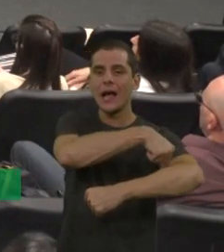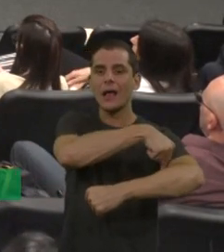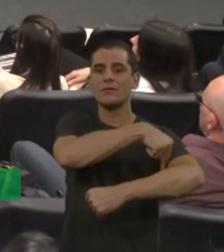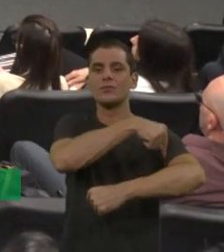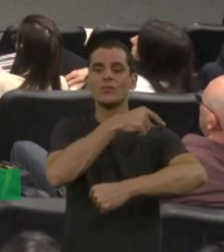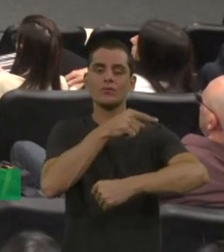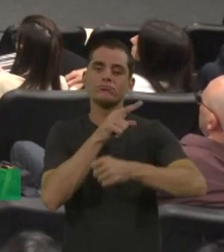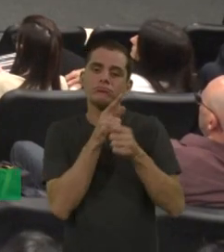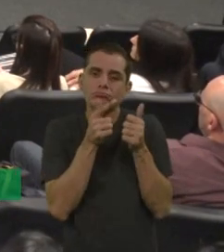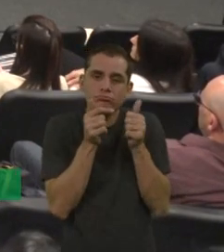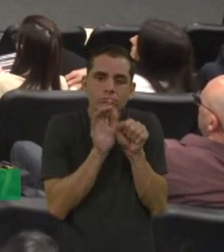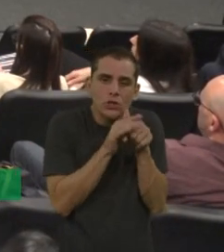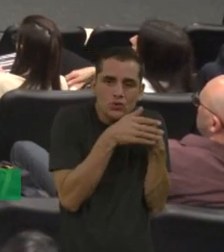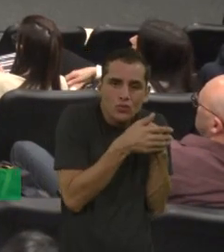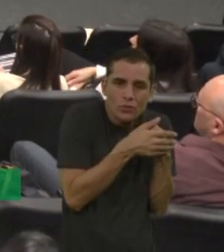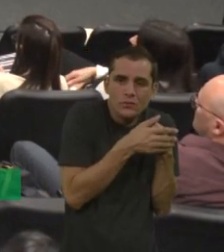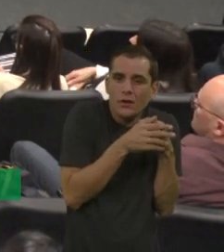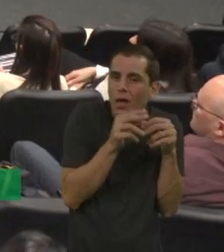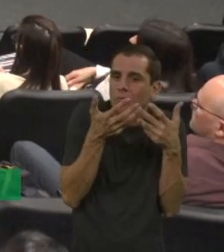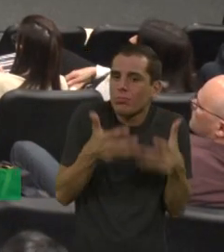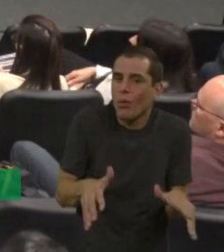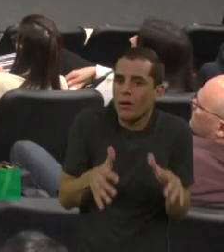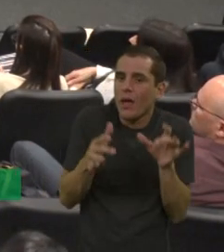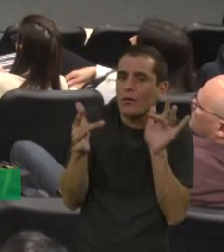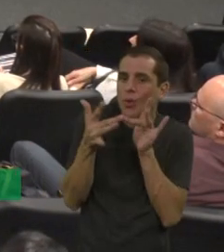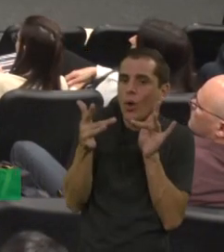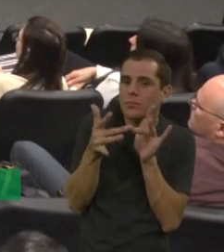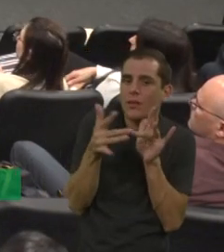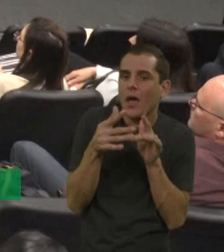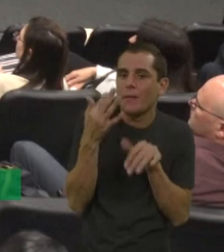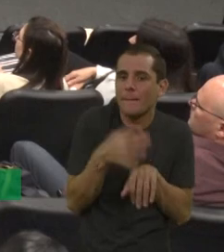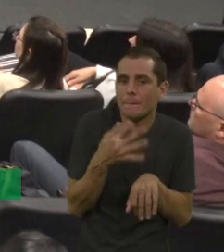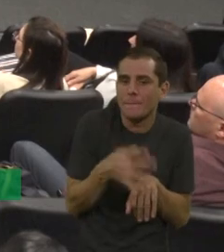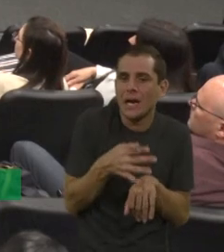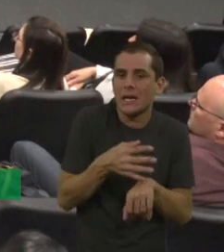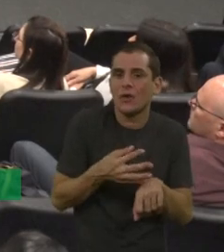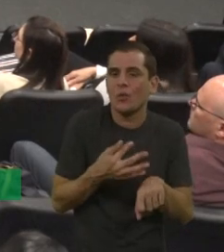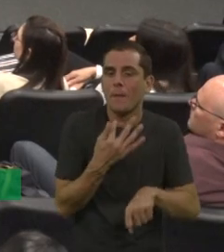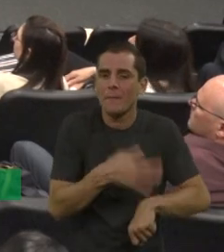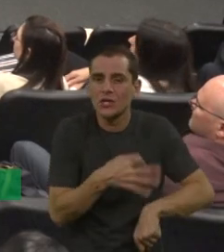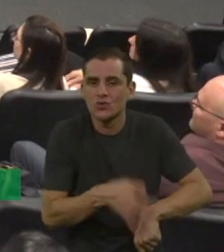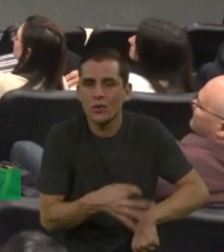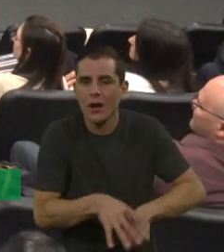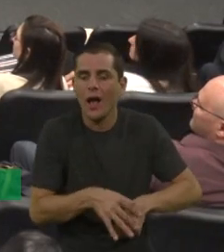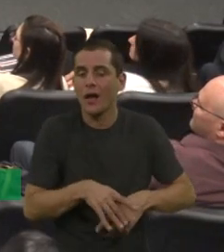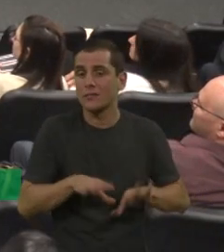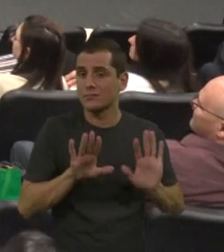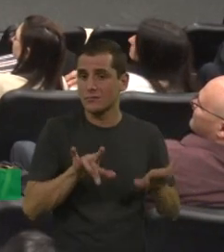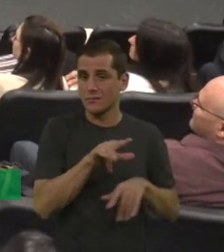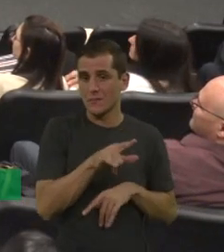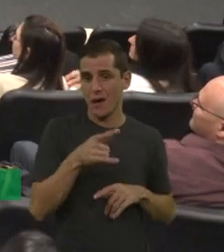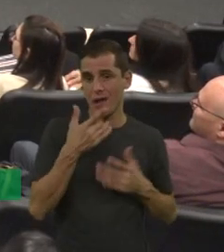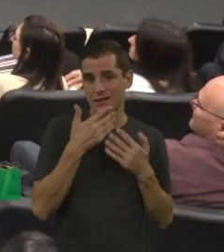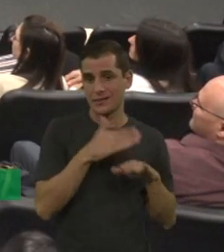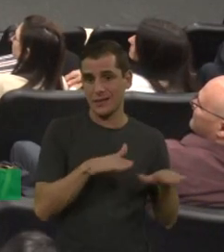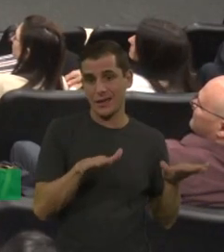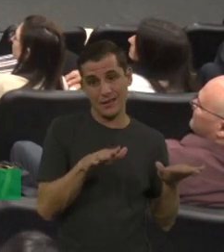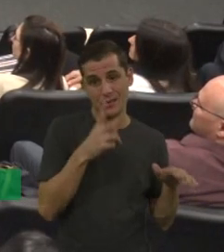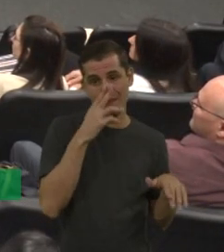incentiva esporte de contato, mas, como são meninos, o sonho da maioria é ser jogador de futebol. Então,